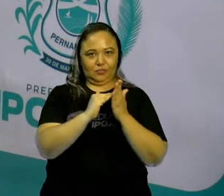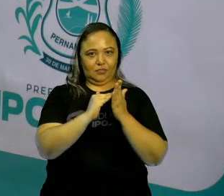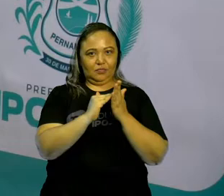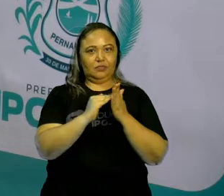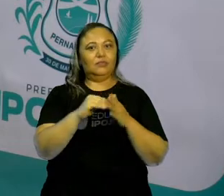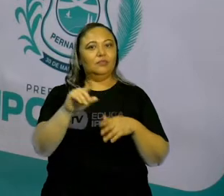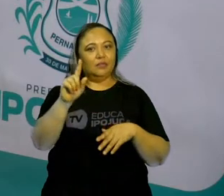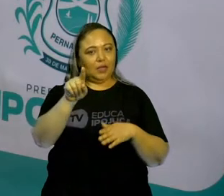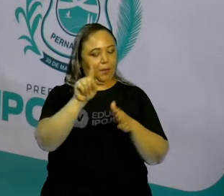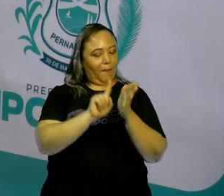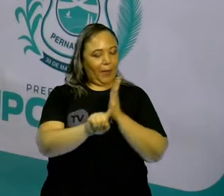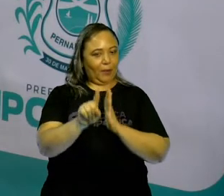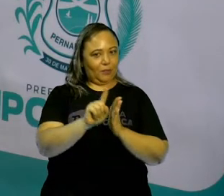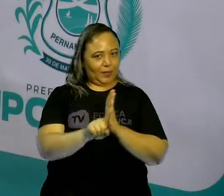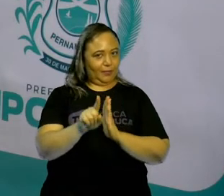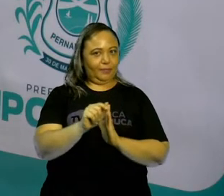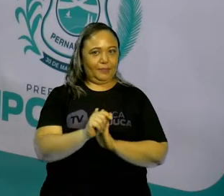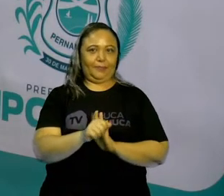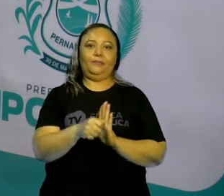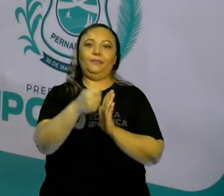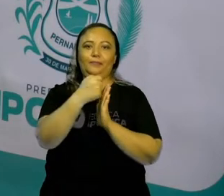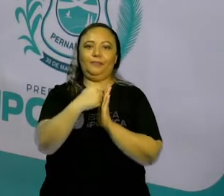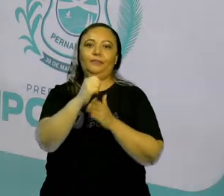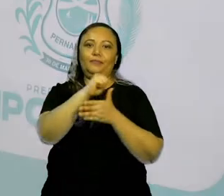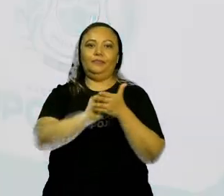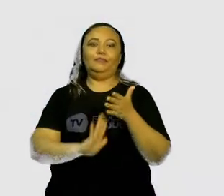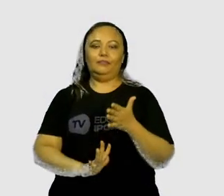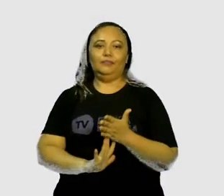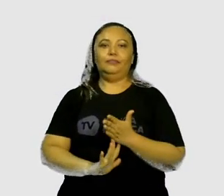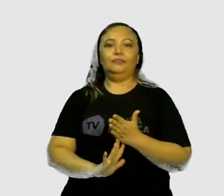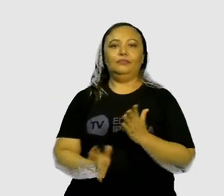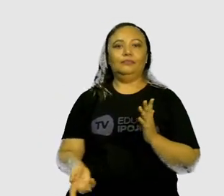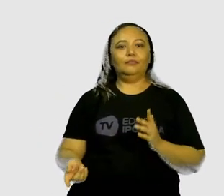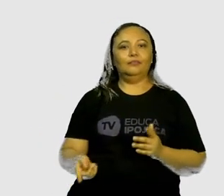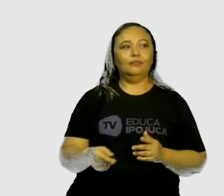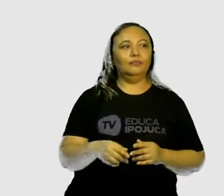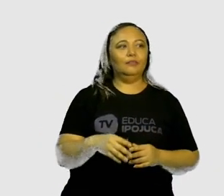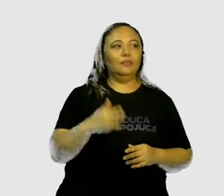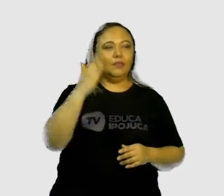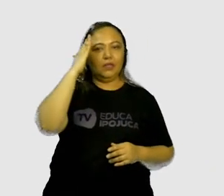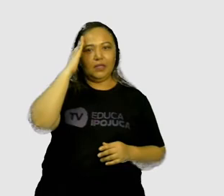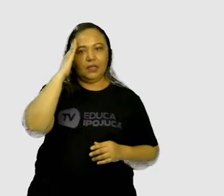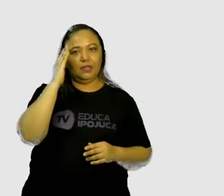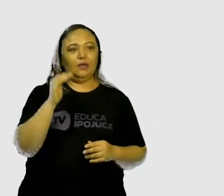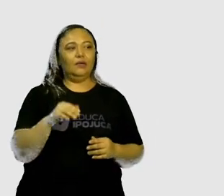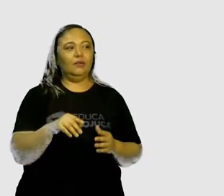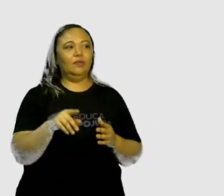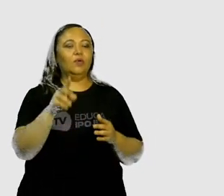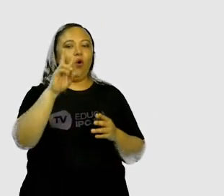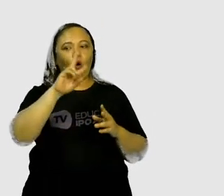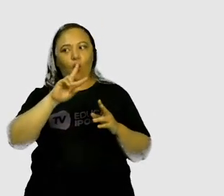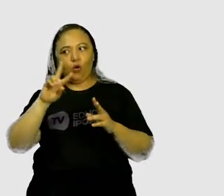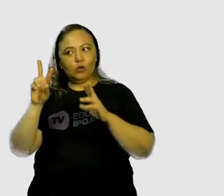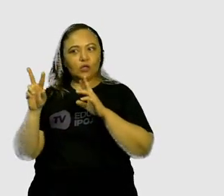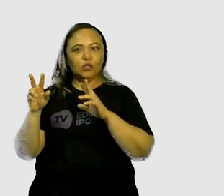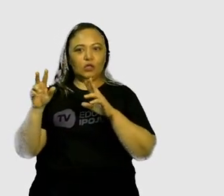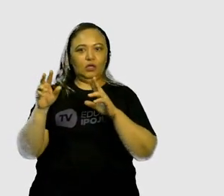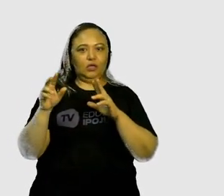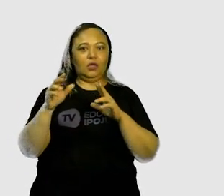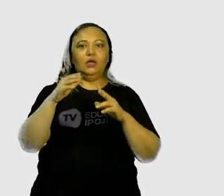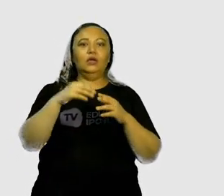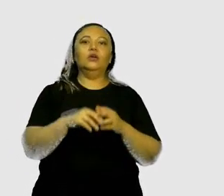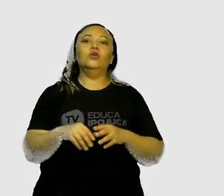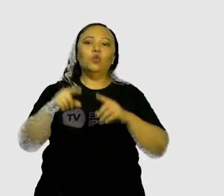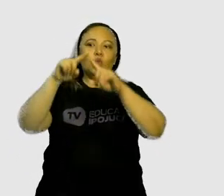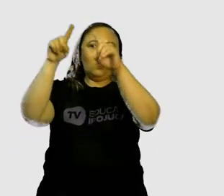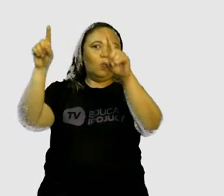Preparado? Papel e caneta na mão? Anota aí. Será que você entendeu direitinho? Olhe novamente o quadro de frutas